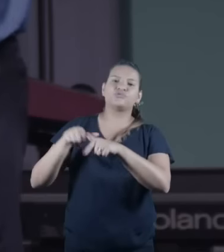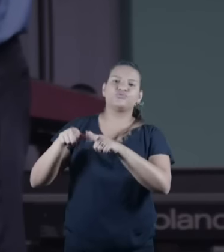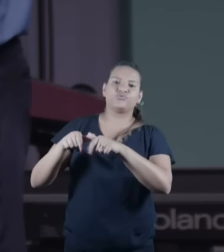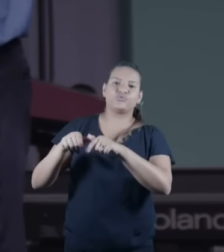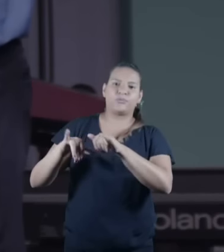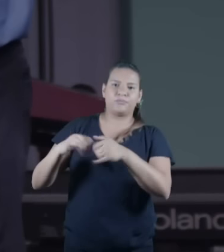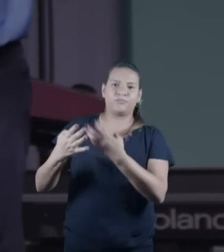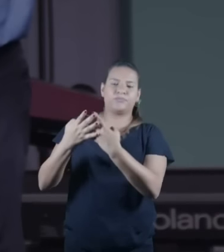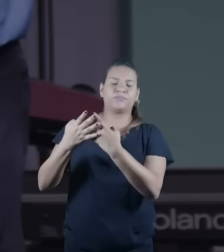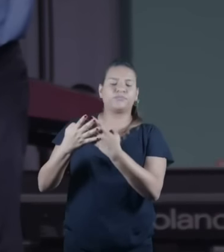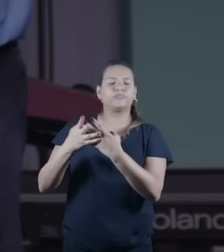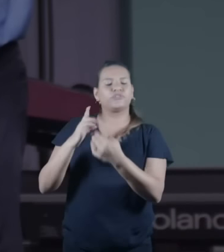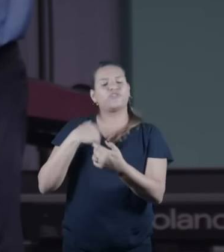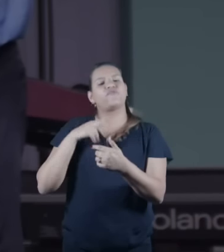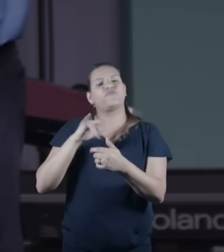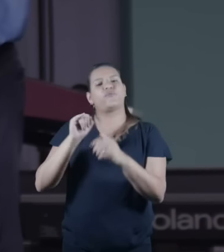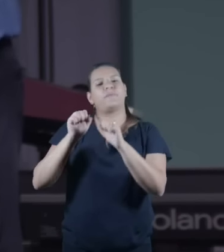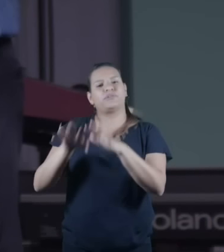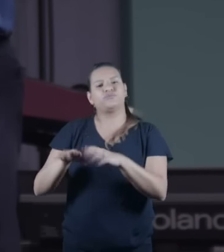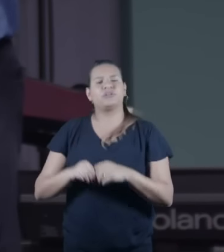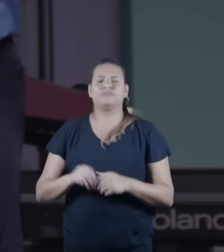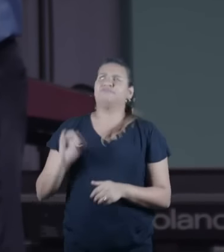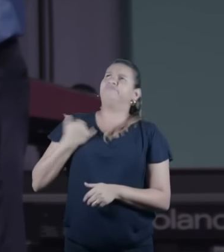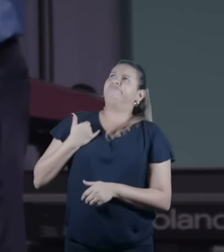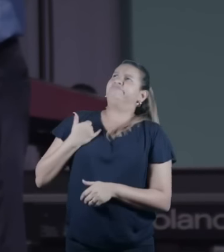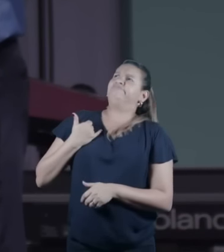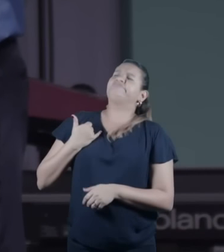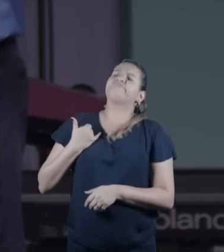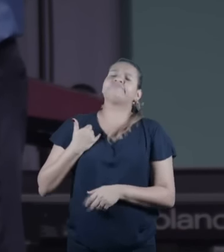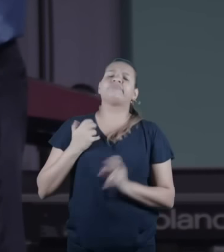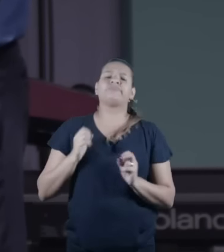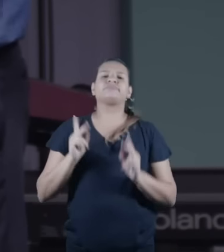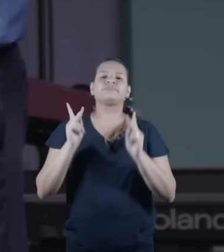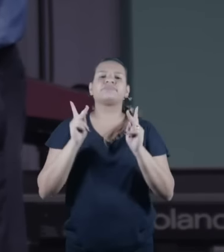sim veio ao meu coração e eu levei uma caravana